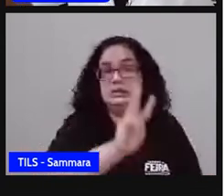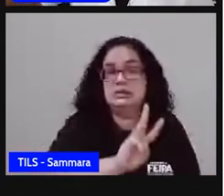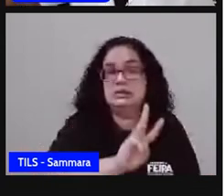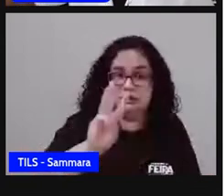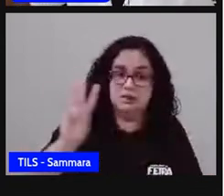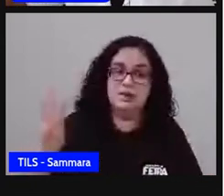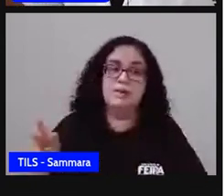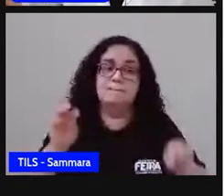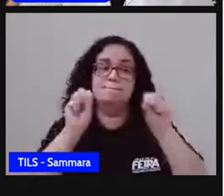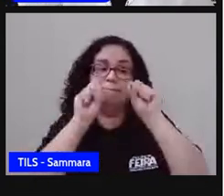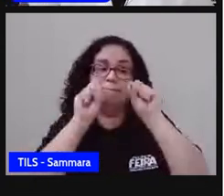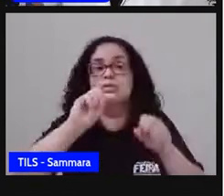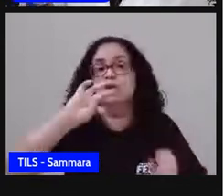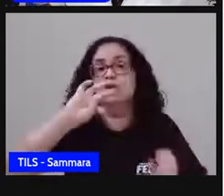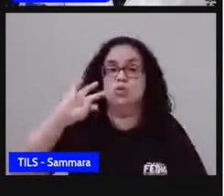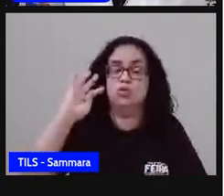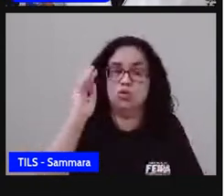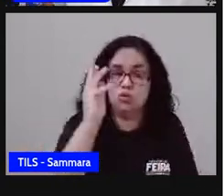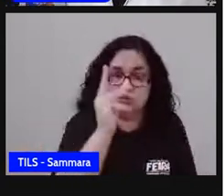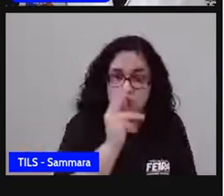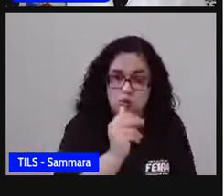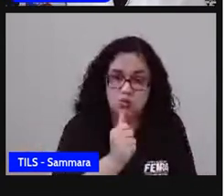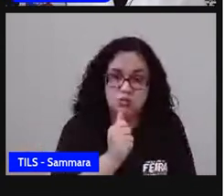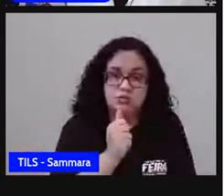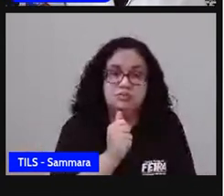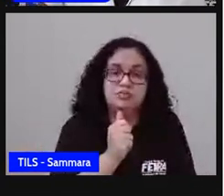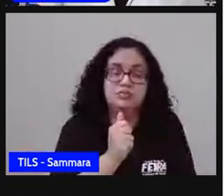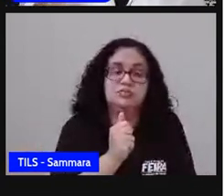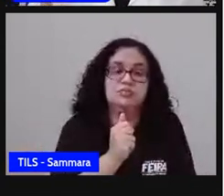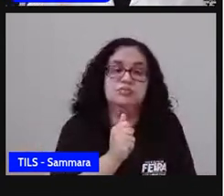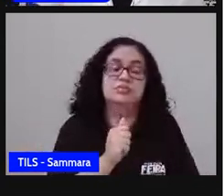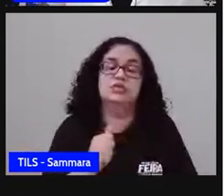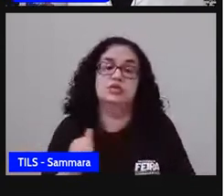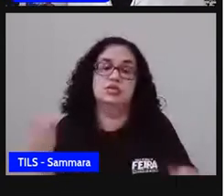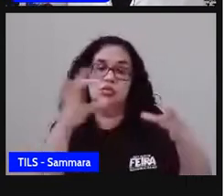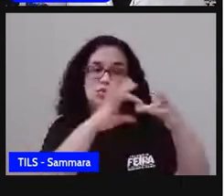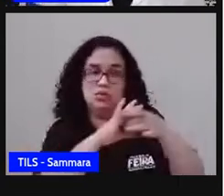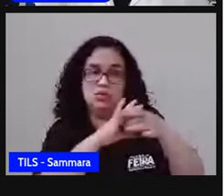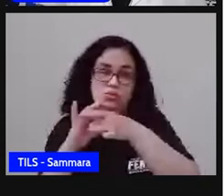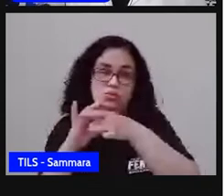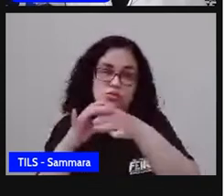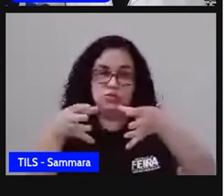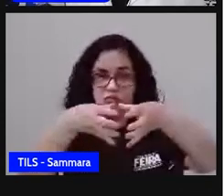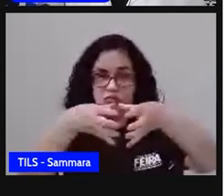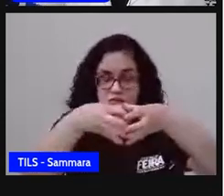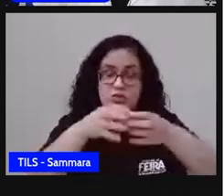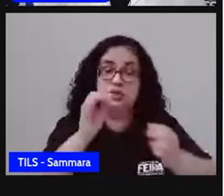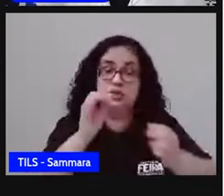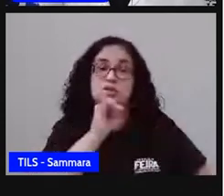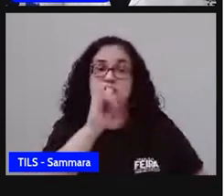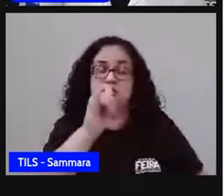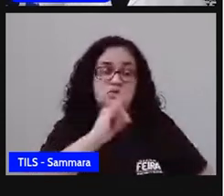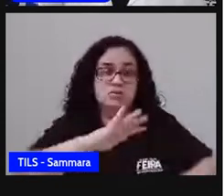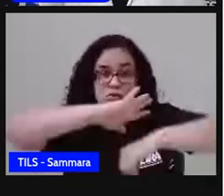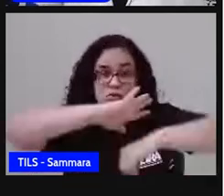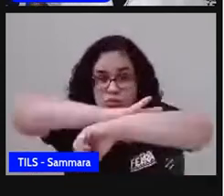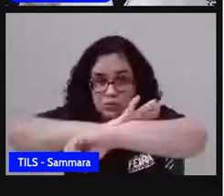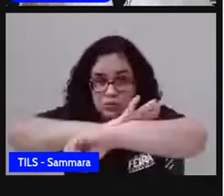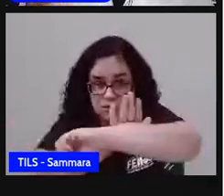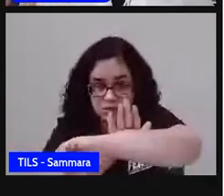Você vai ter lá todo uma... todo um conjunto de informações sobre o racismo,